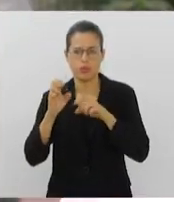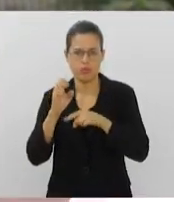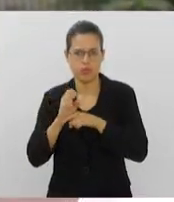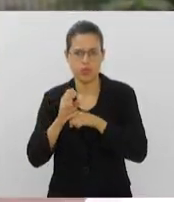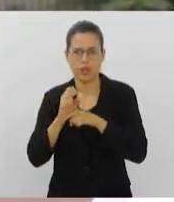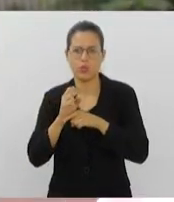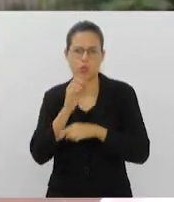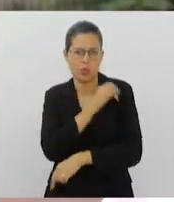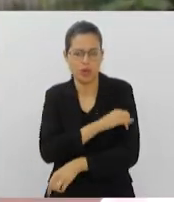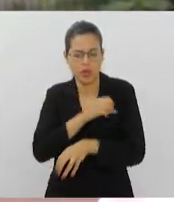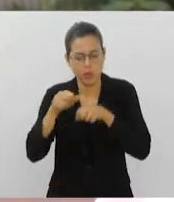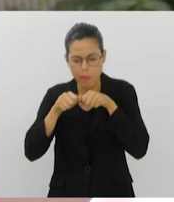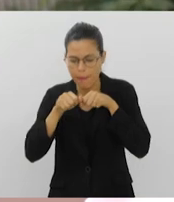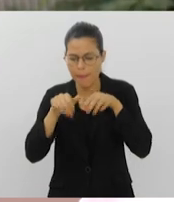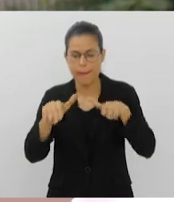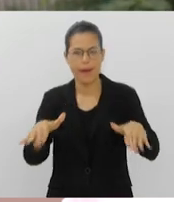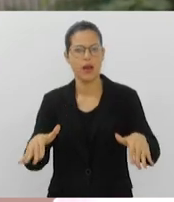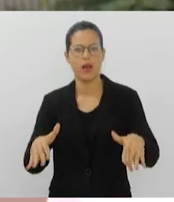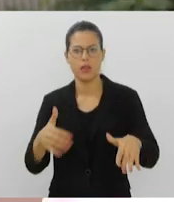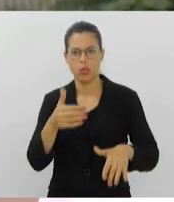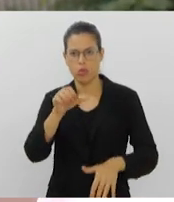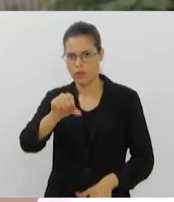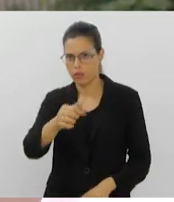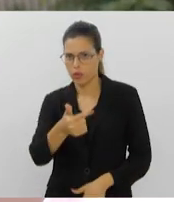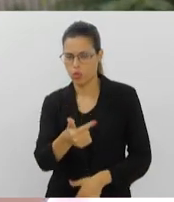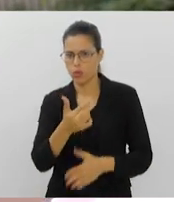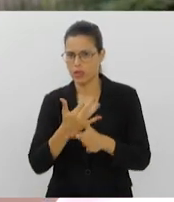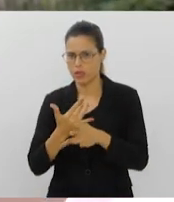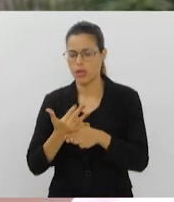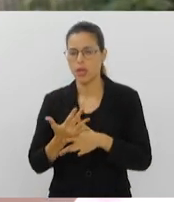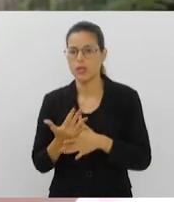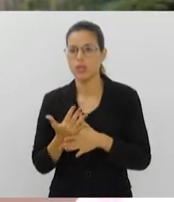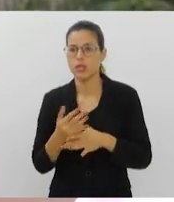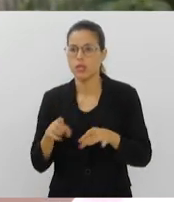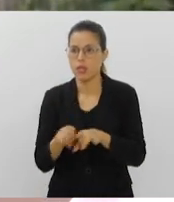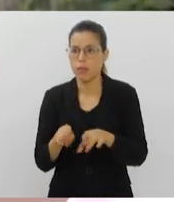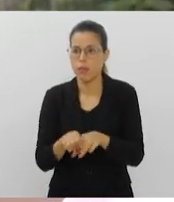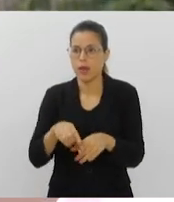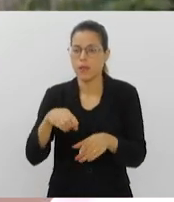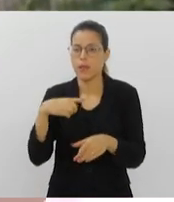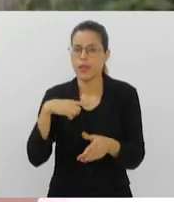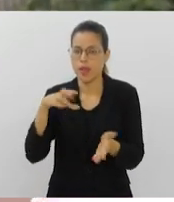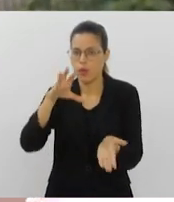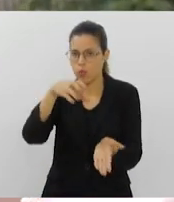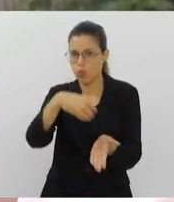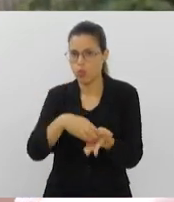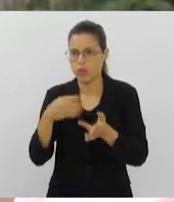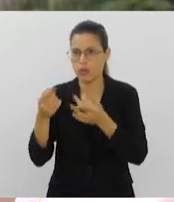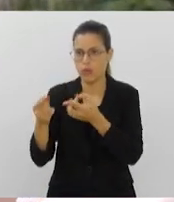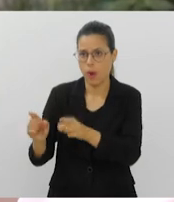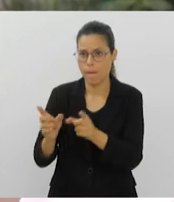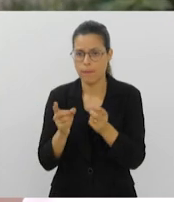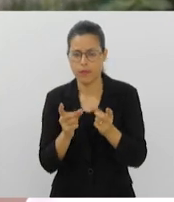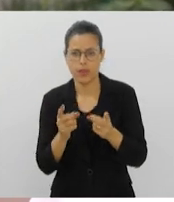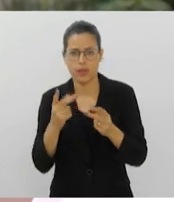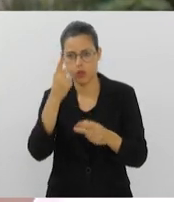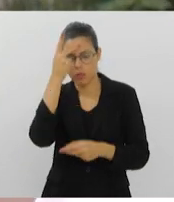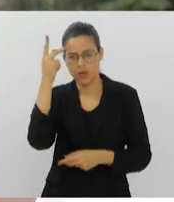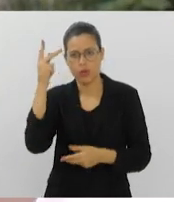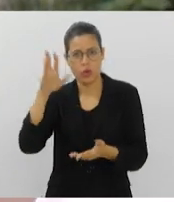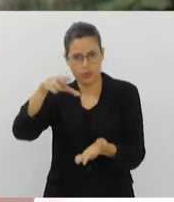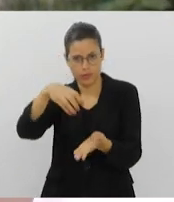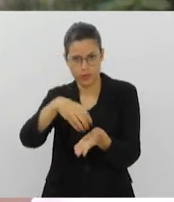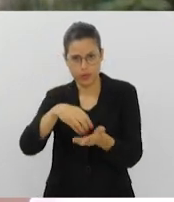para os 92 municípios. Para além disso, dentro da coordenação, gente também tem o Núcleo de Enfrentamento ao Tráfico de Pessoas. Esse núcleo realiza